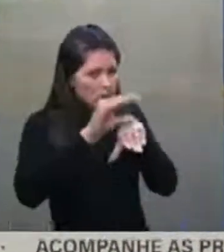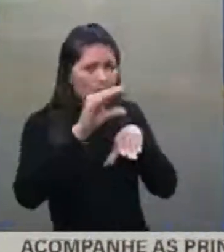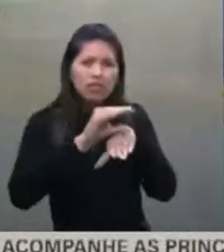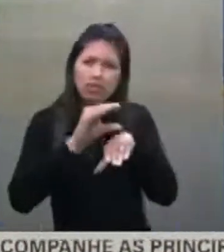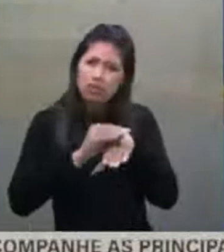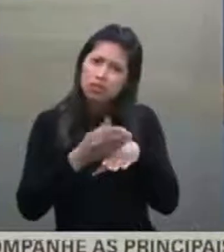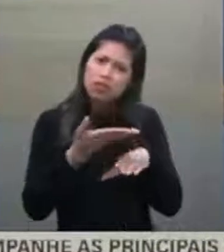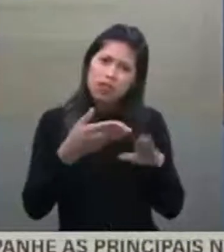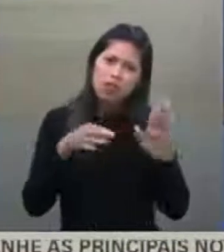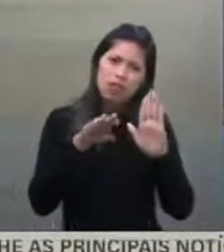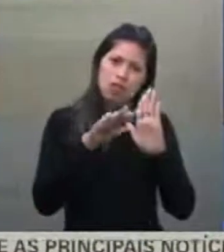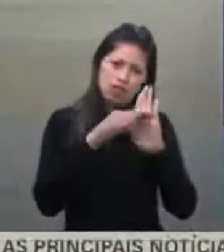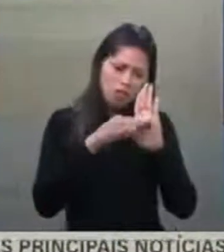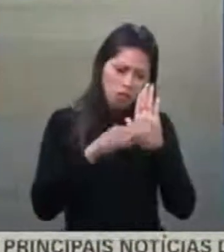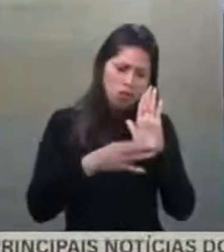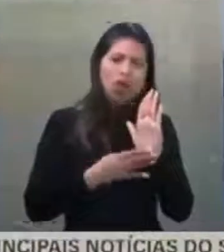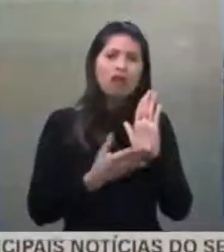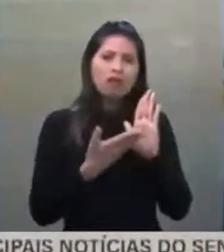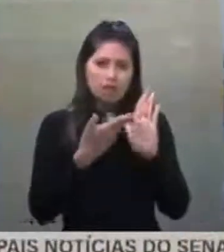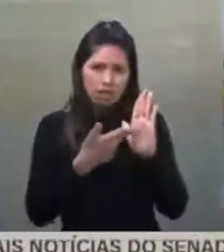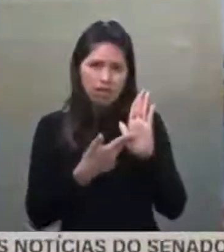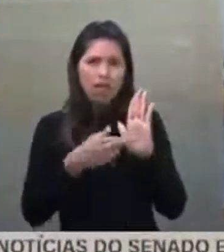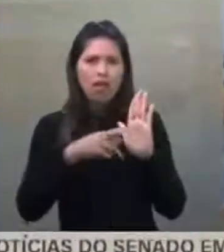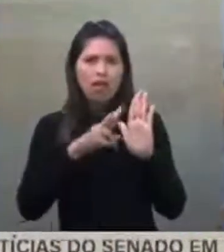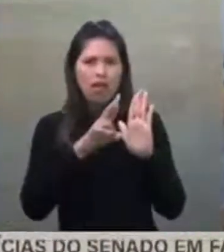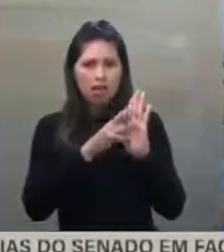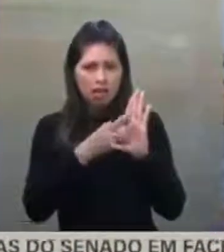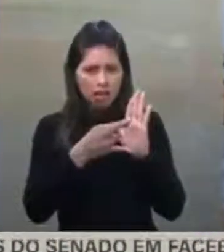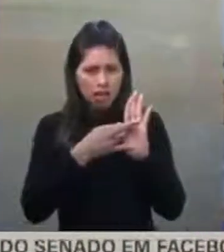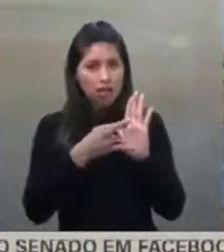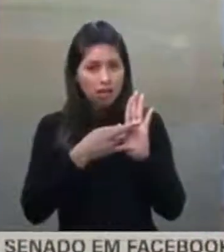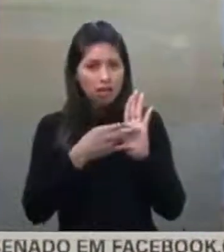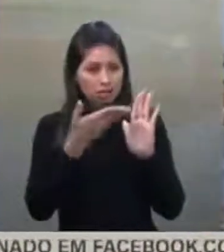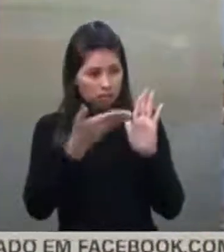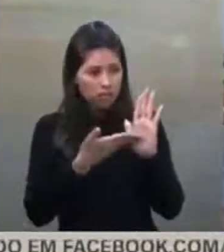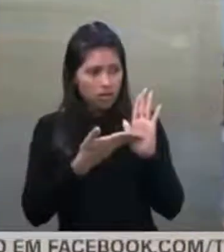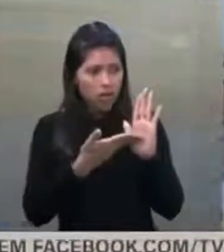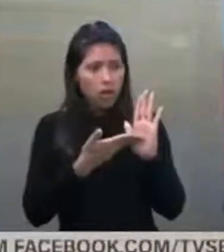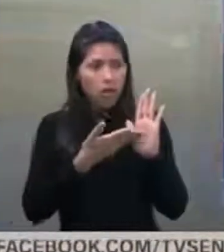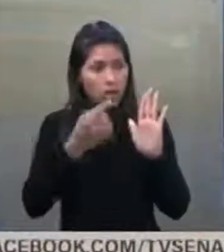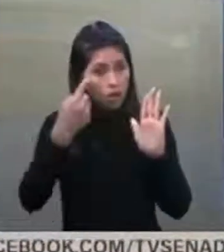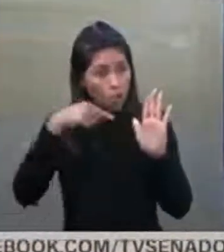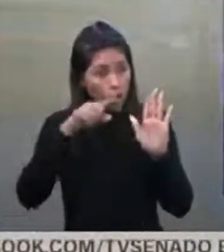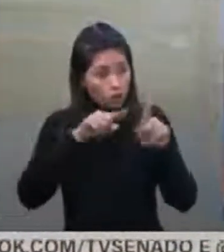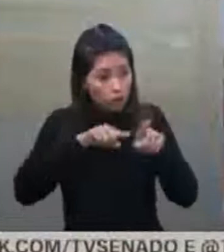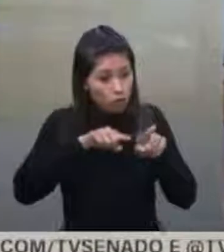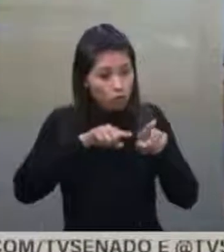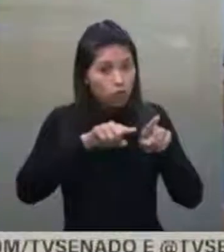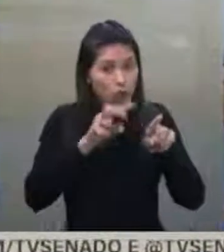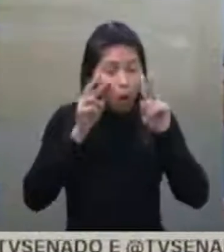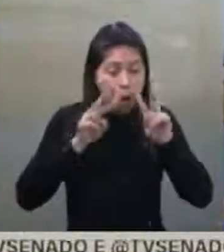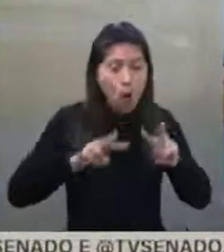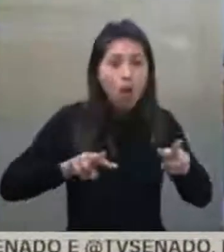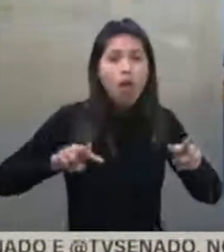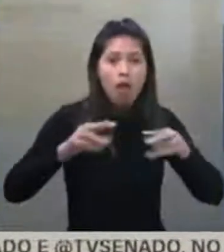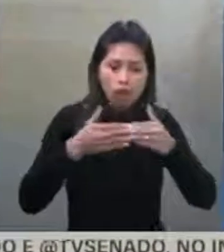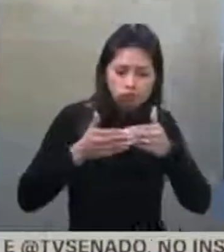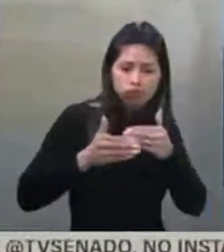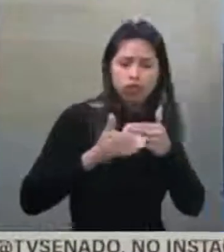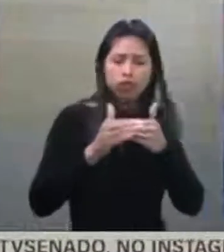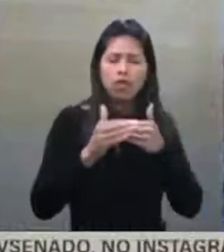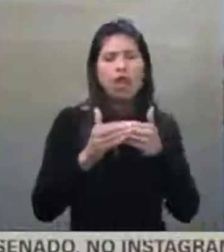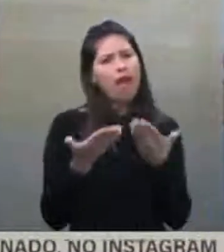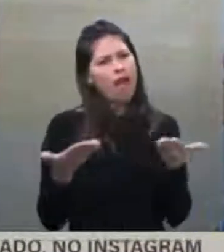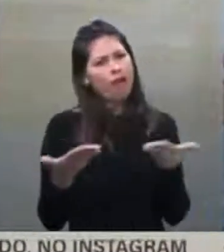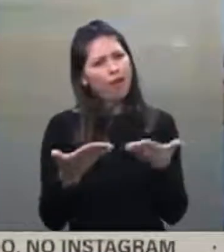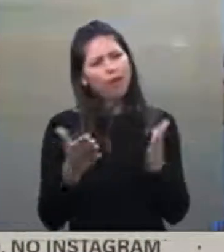e a gente tem que olhar para frente como colocou o senador Portinho. Agora eu lhe faço um apelo, um apelo